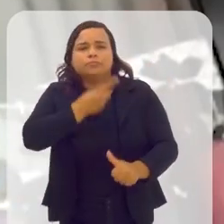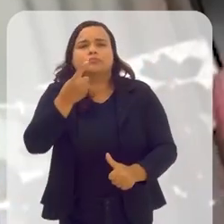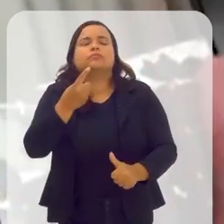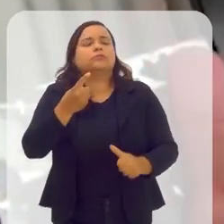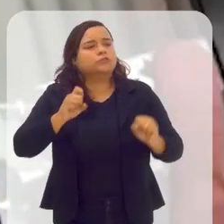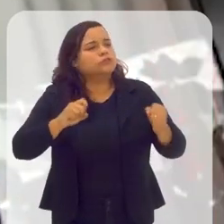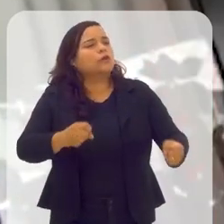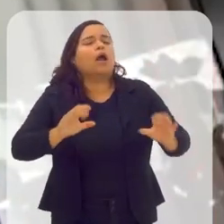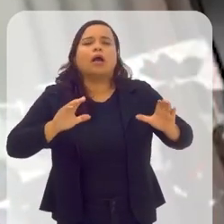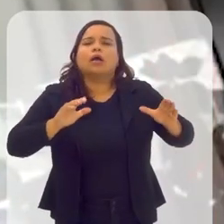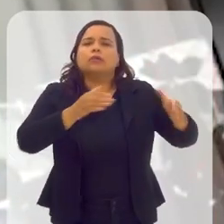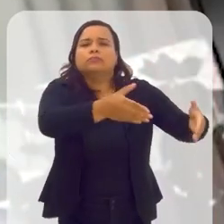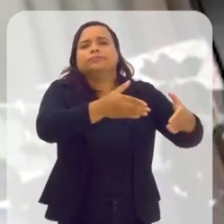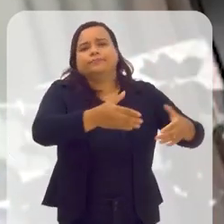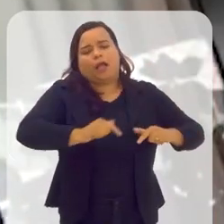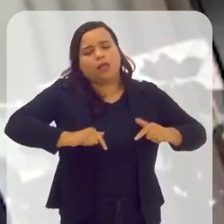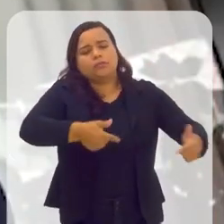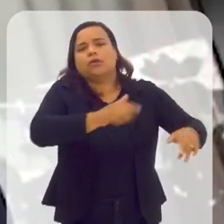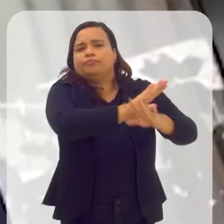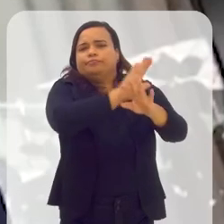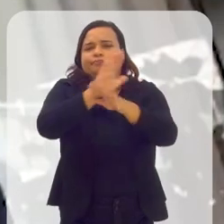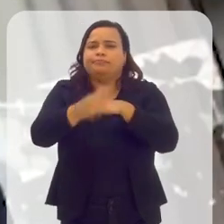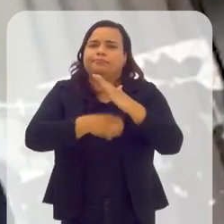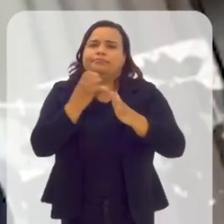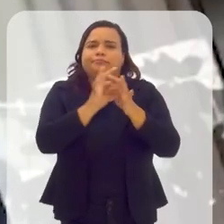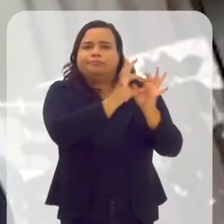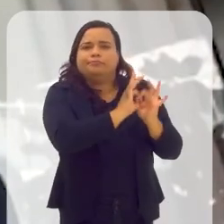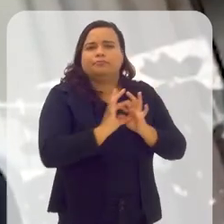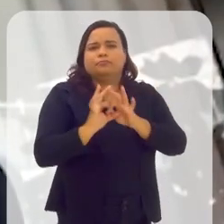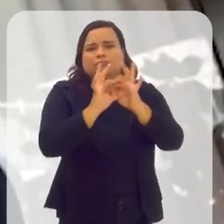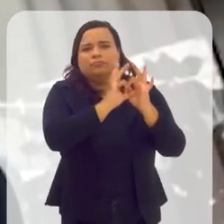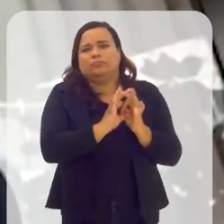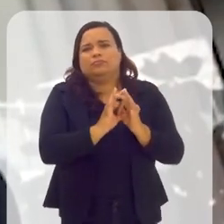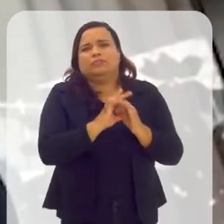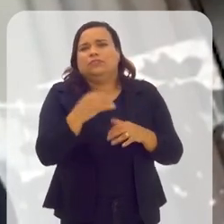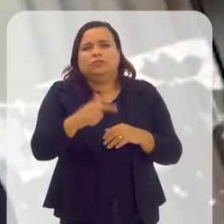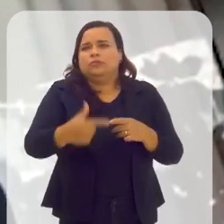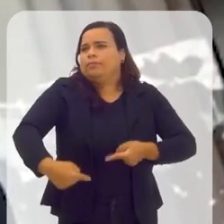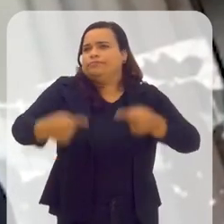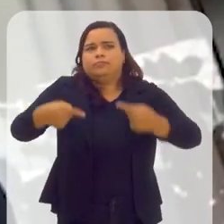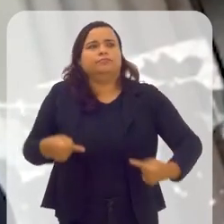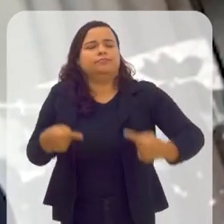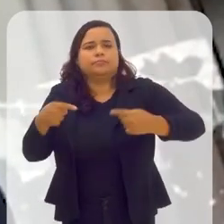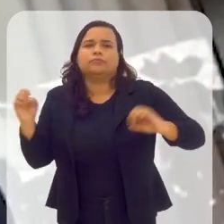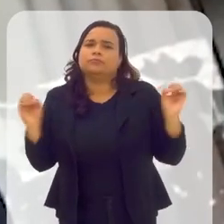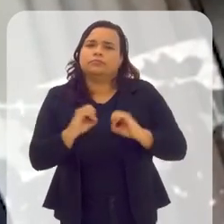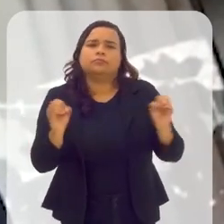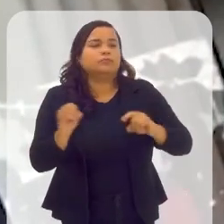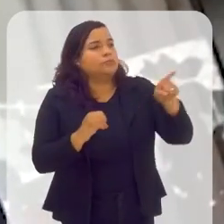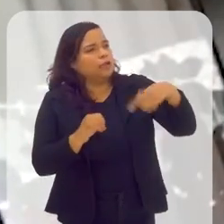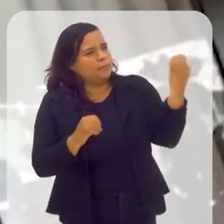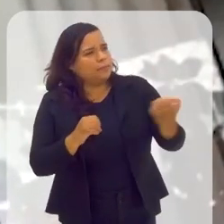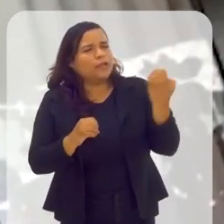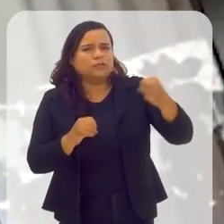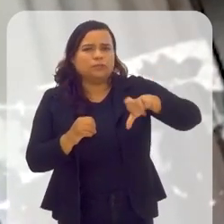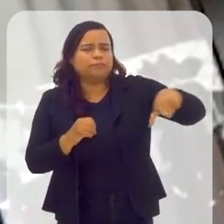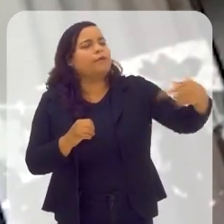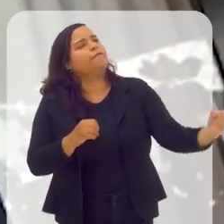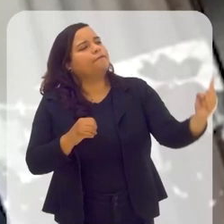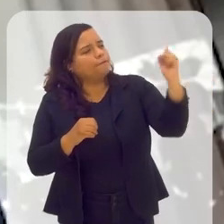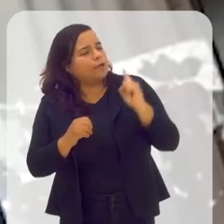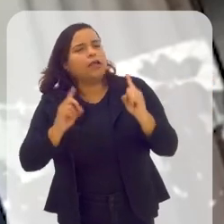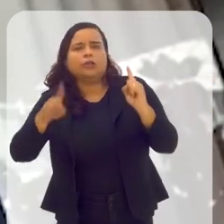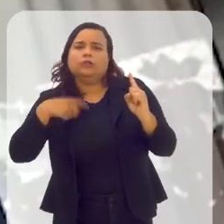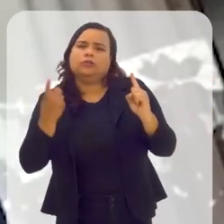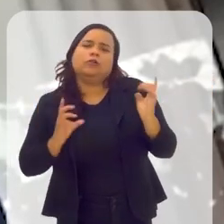voltadas às cooperativas, no caso, sem qualquer contrapartida. a cooperativa vem e a gente consegue